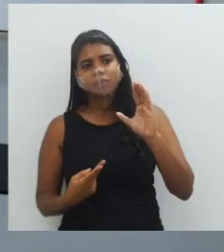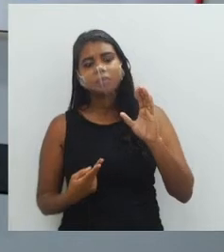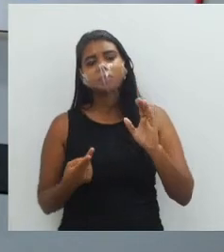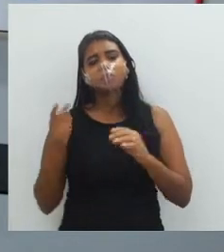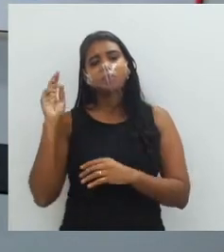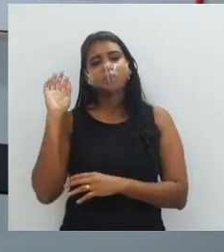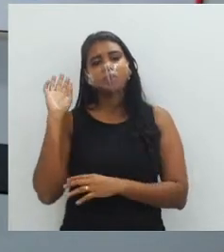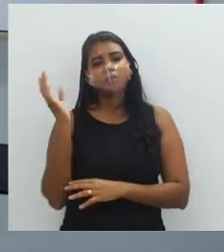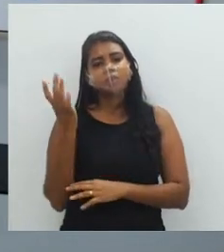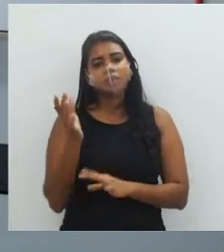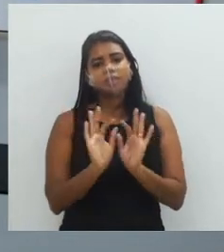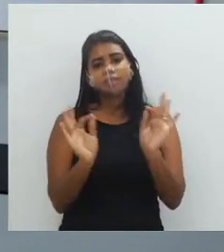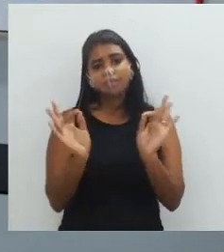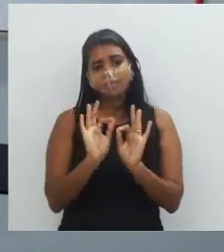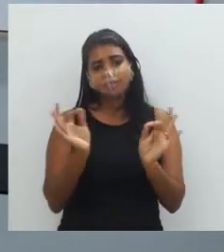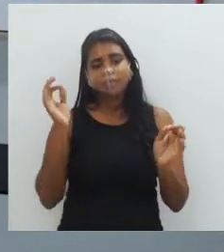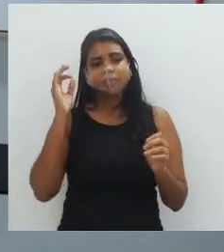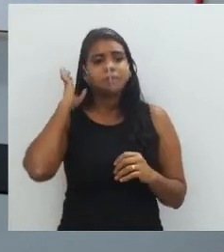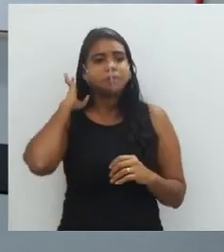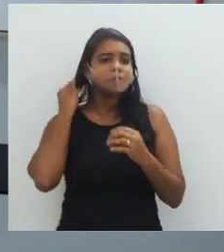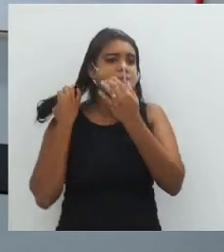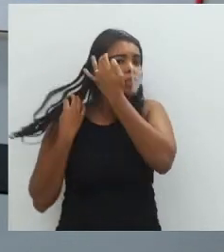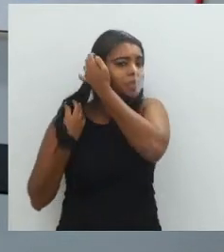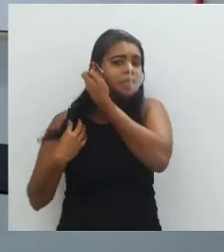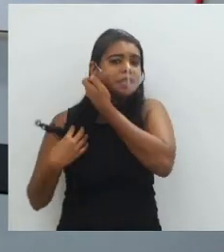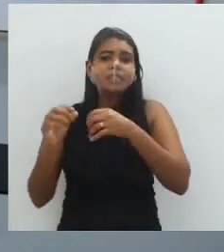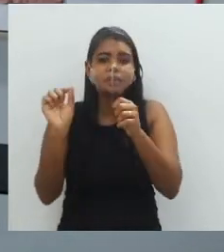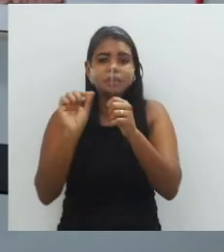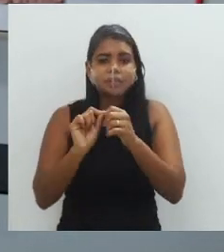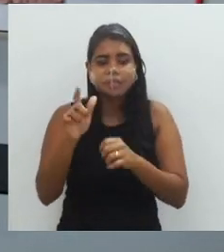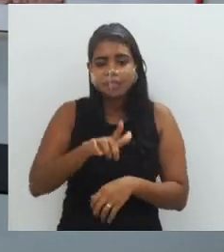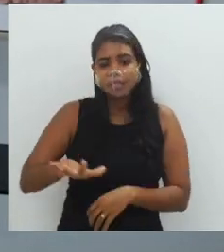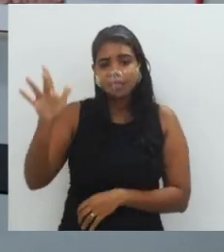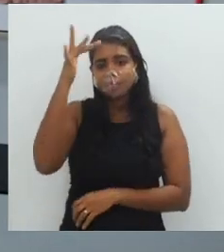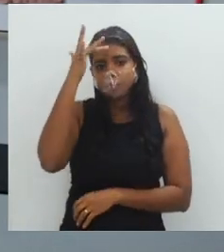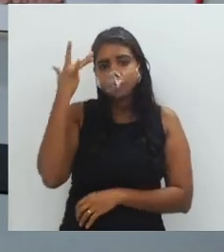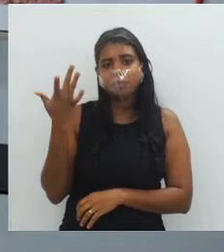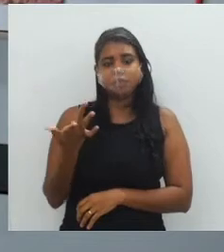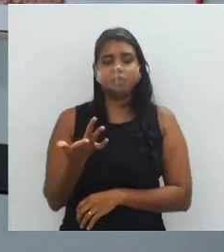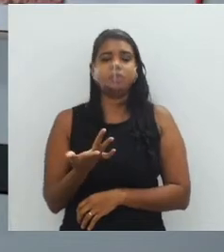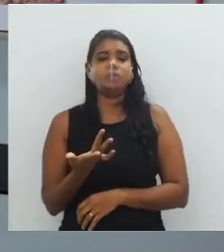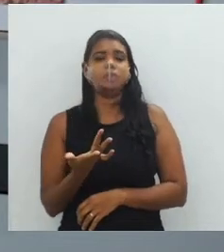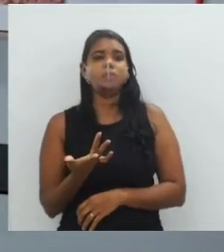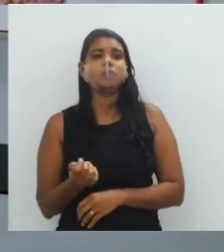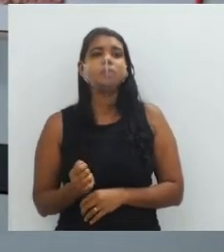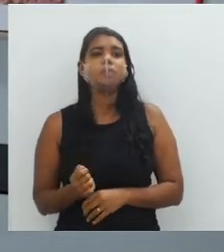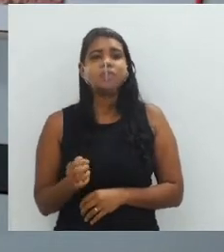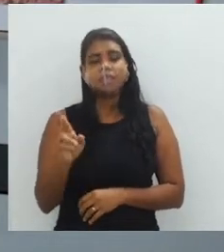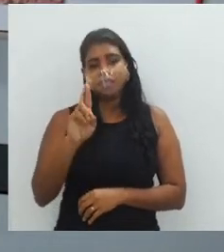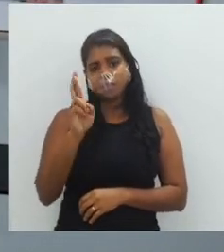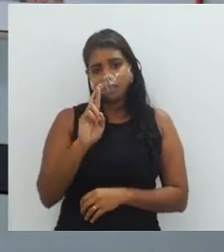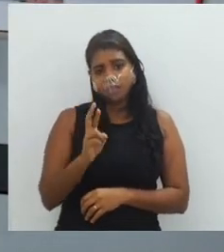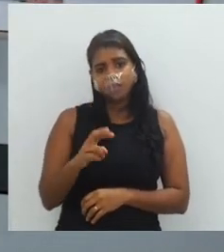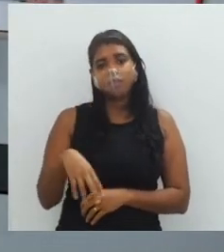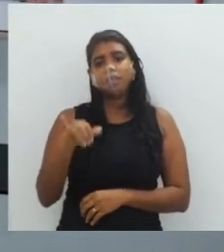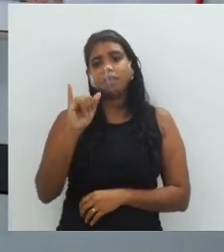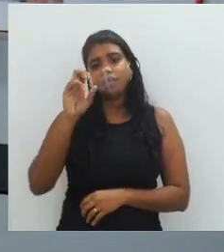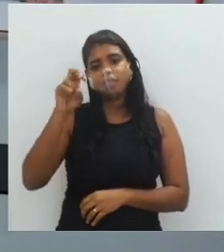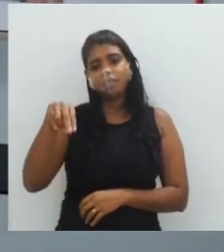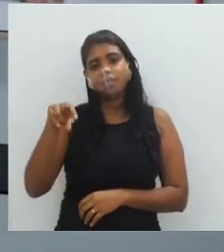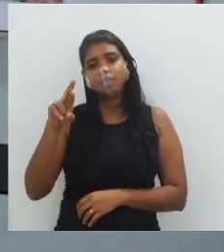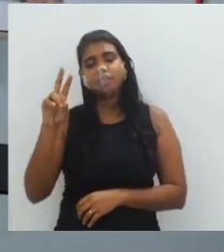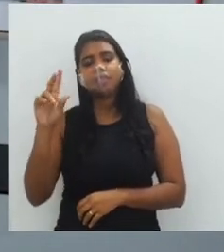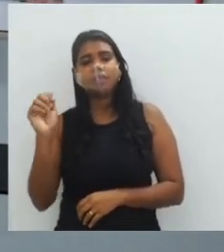naturais, as texturas artificiais, a gente viu as texturas regulares, as irregulares,